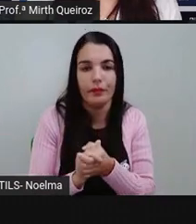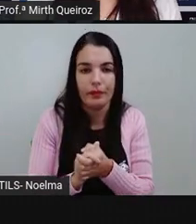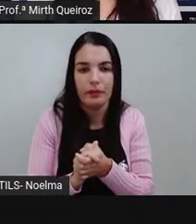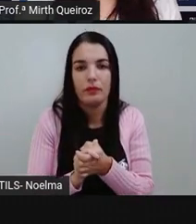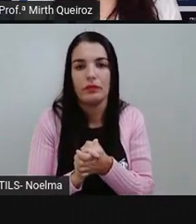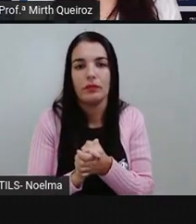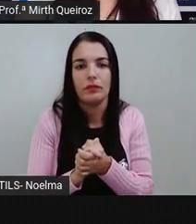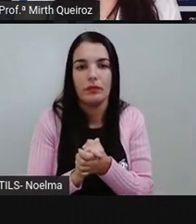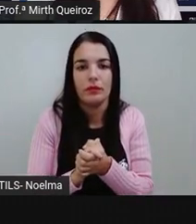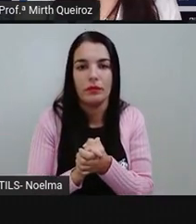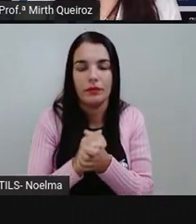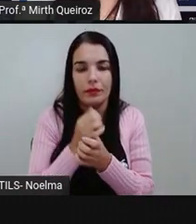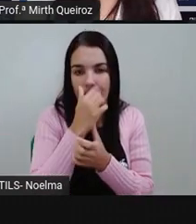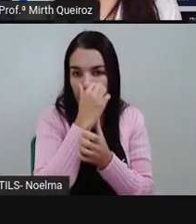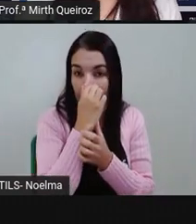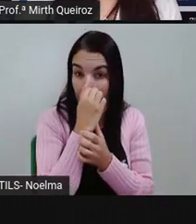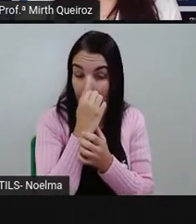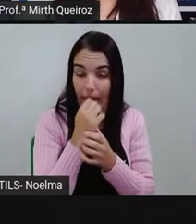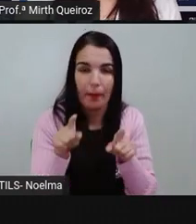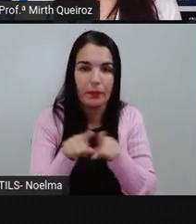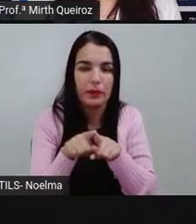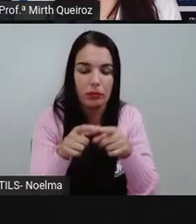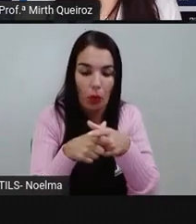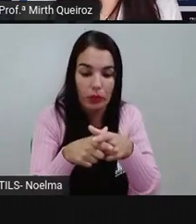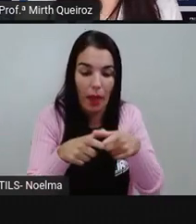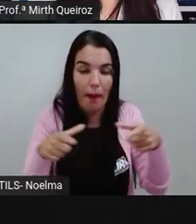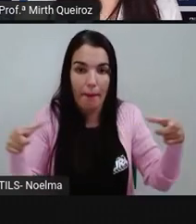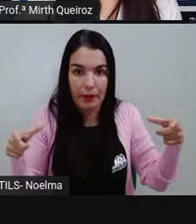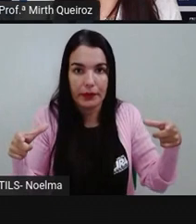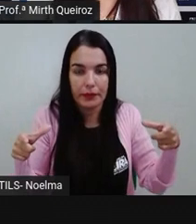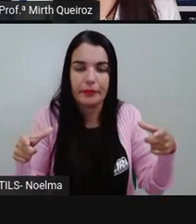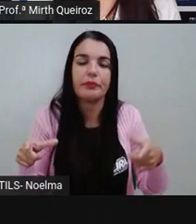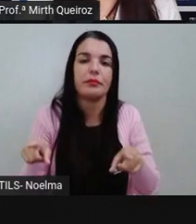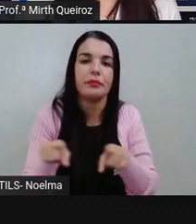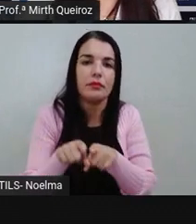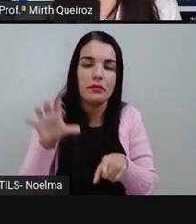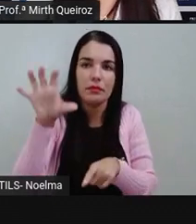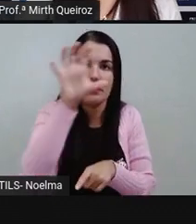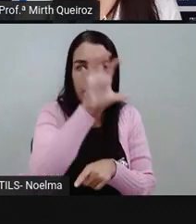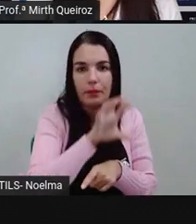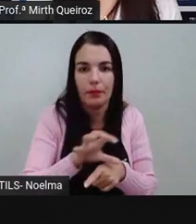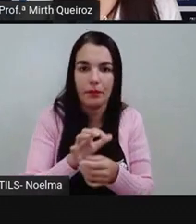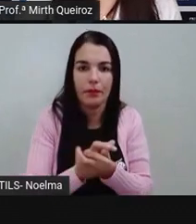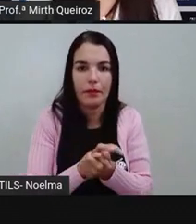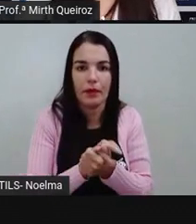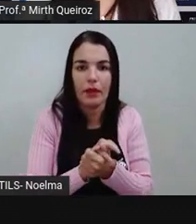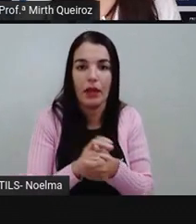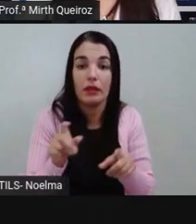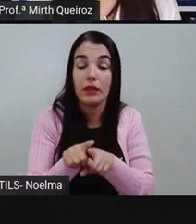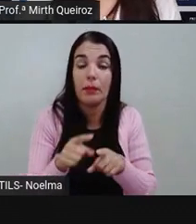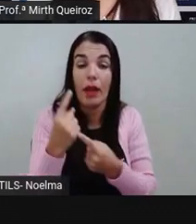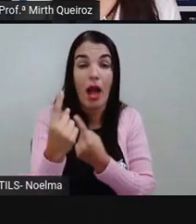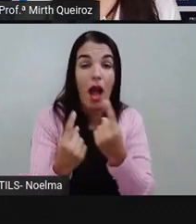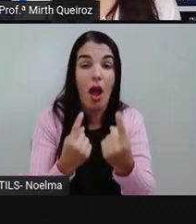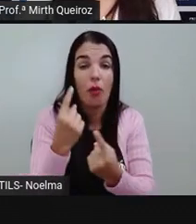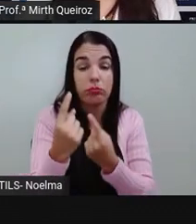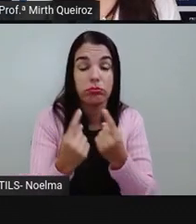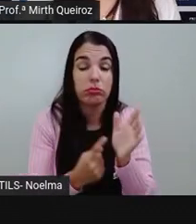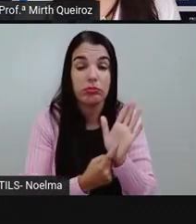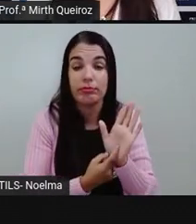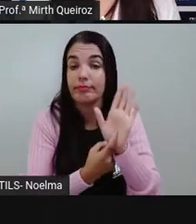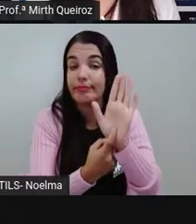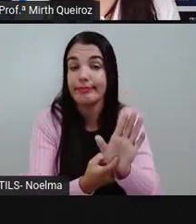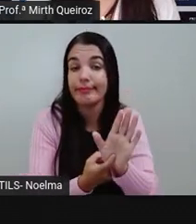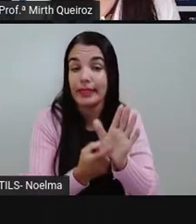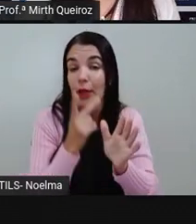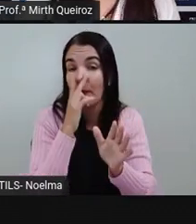terra, ao tamanho aí dessa região. E apresenta alguns aspectos em comum.